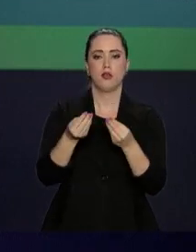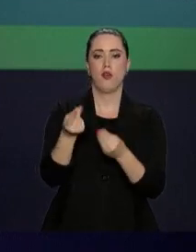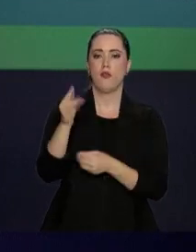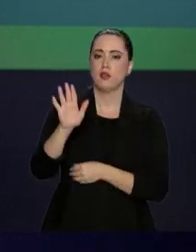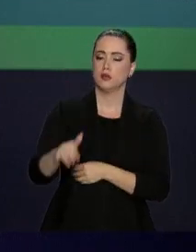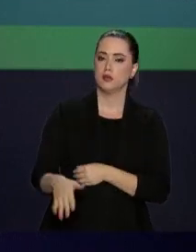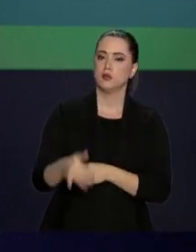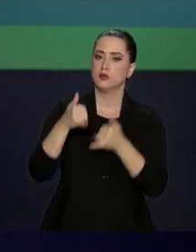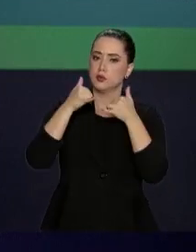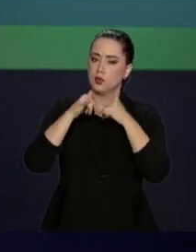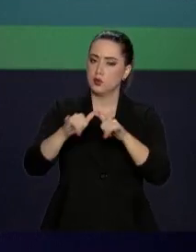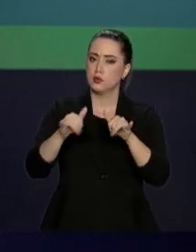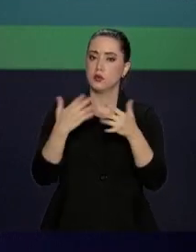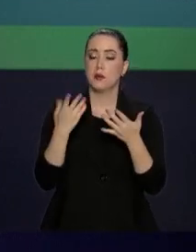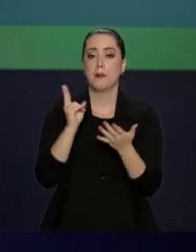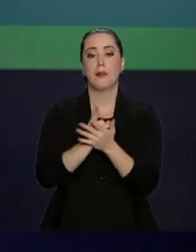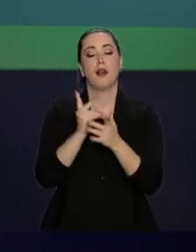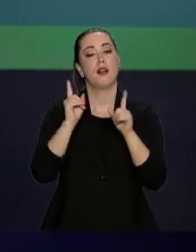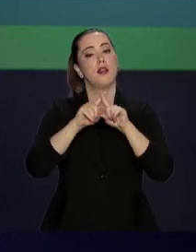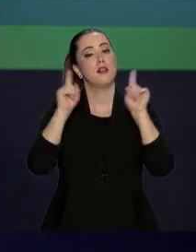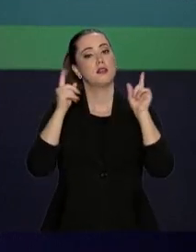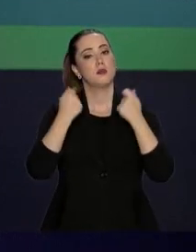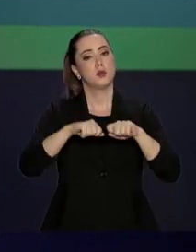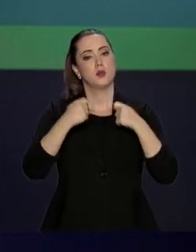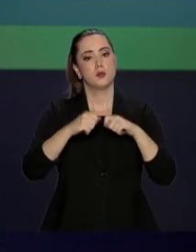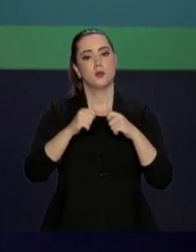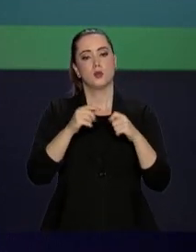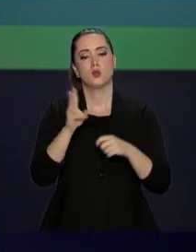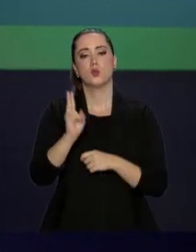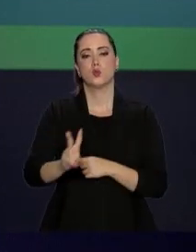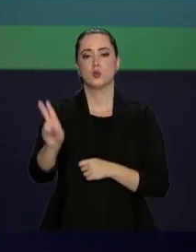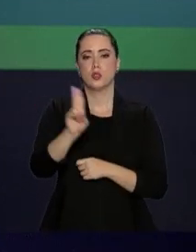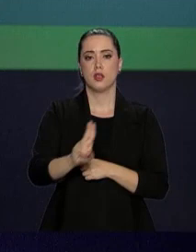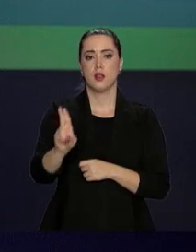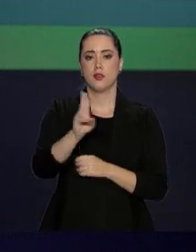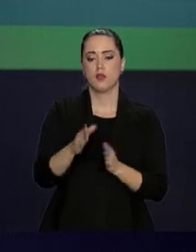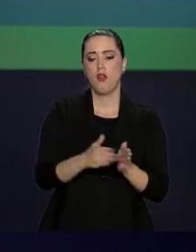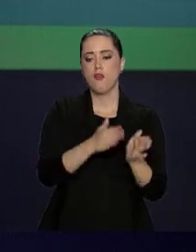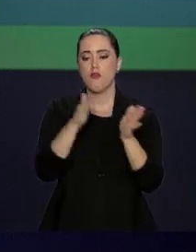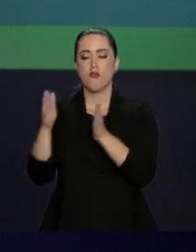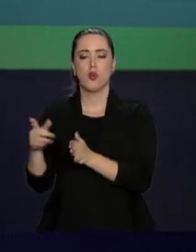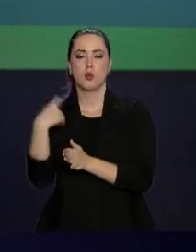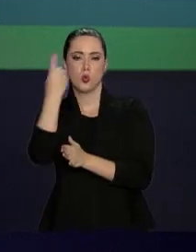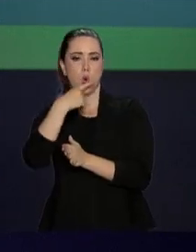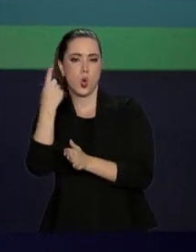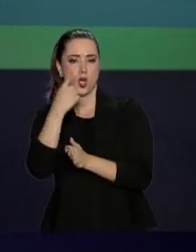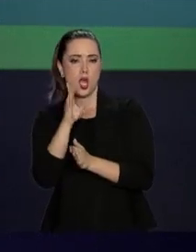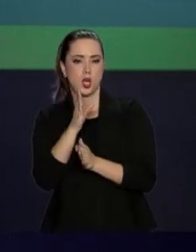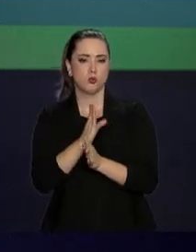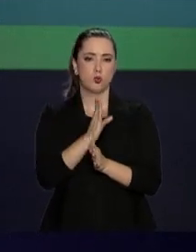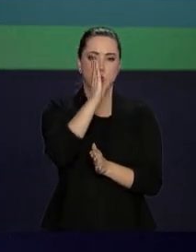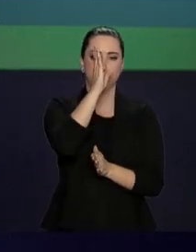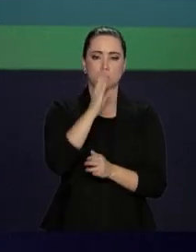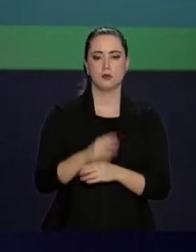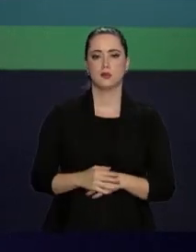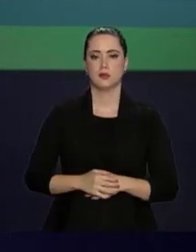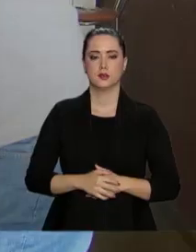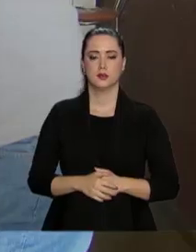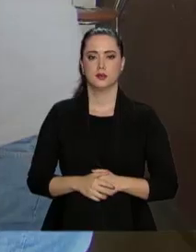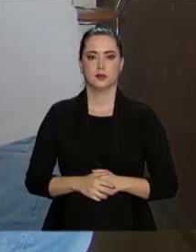desconto na conta de luz, desde que o consumidor concentre o uso dos equipamentos eletrônicos fora dos horários de pico.